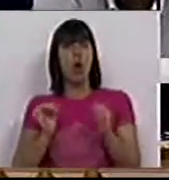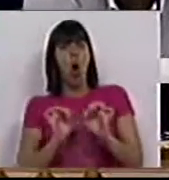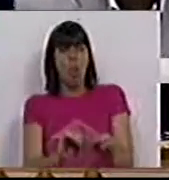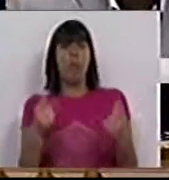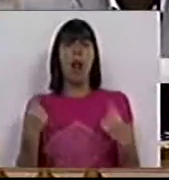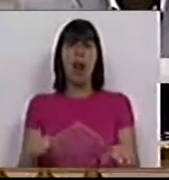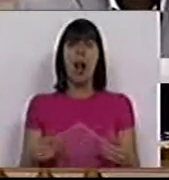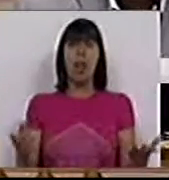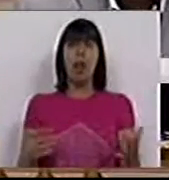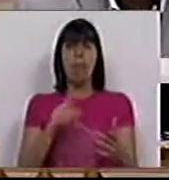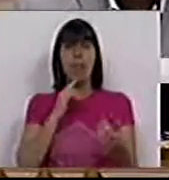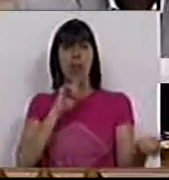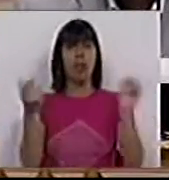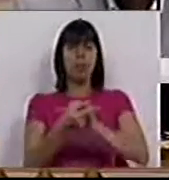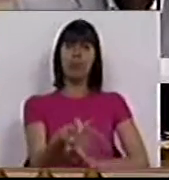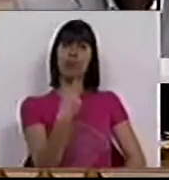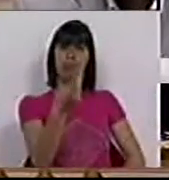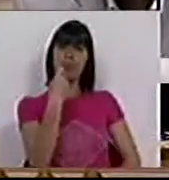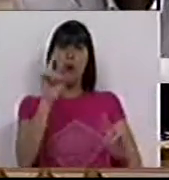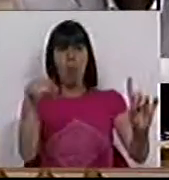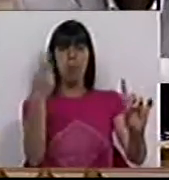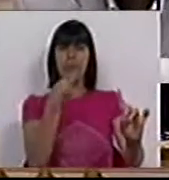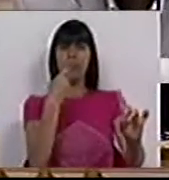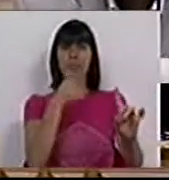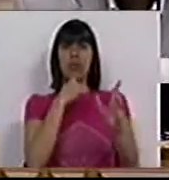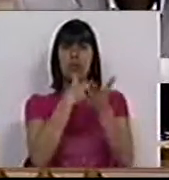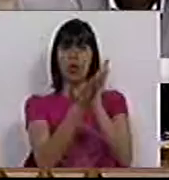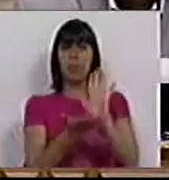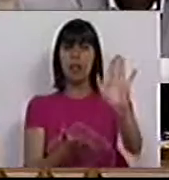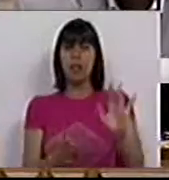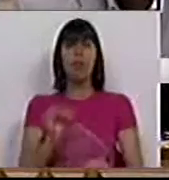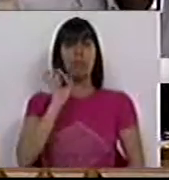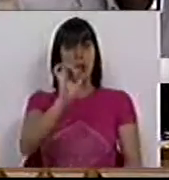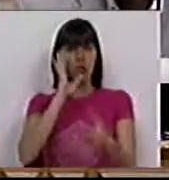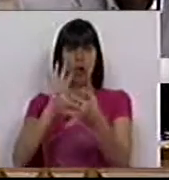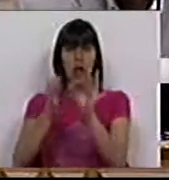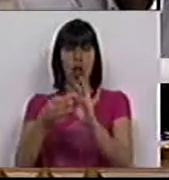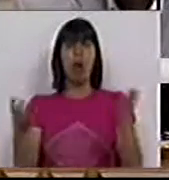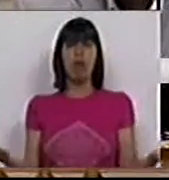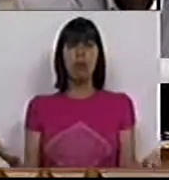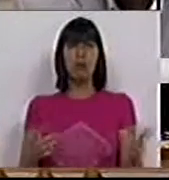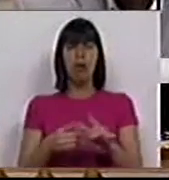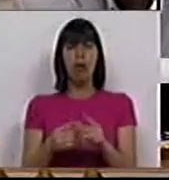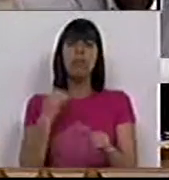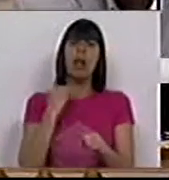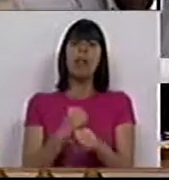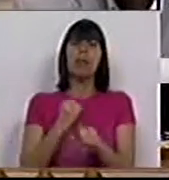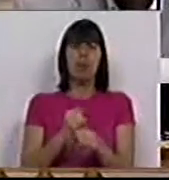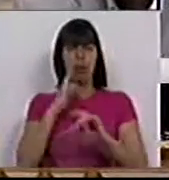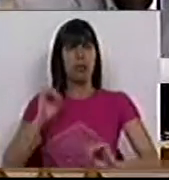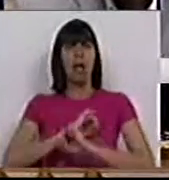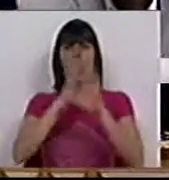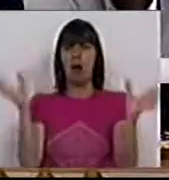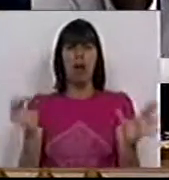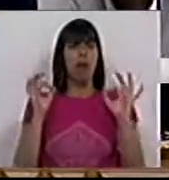oposição tem para contrapor as suas medidas. Porque a sua lógica em termos do trabalho está